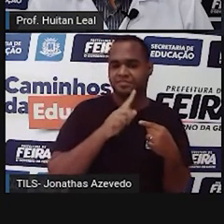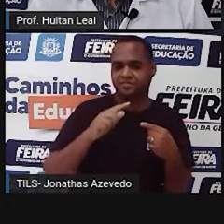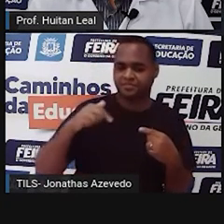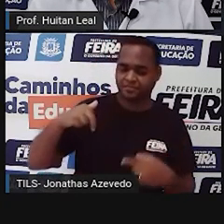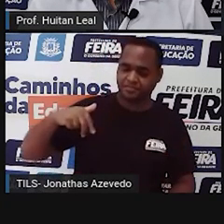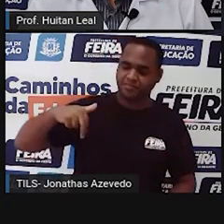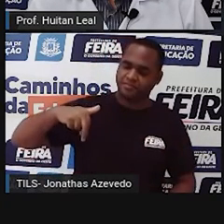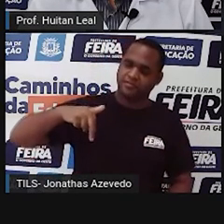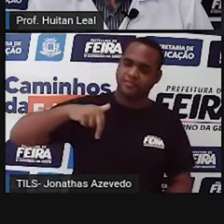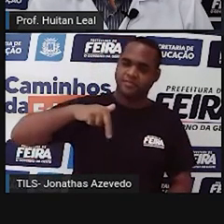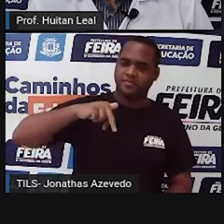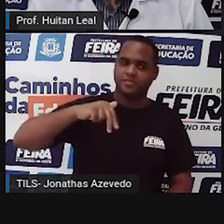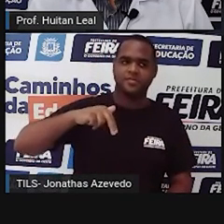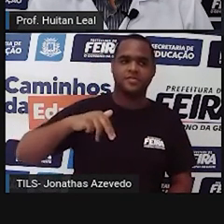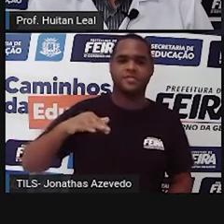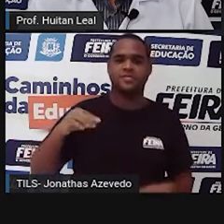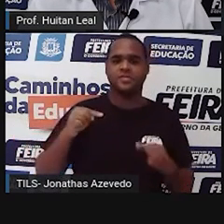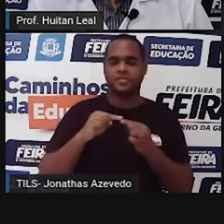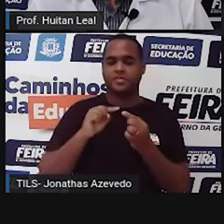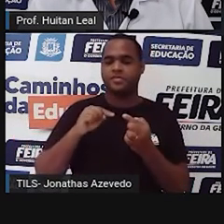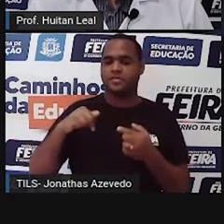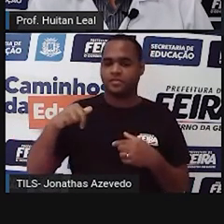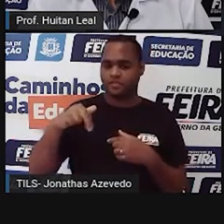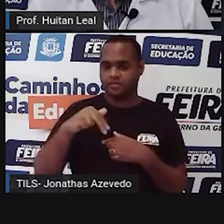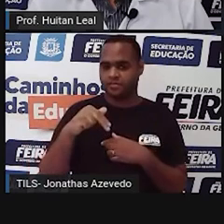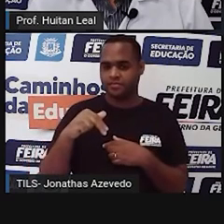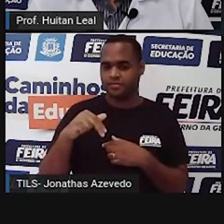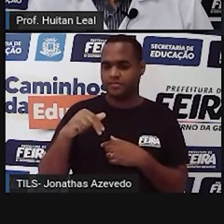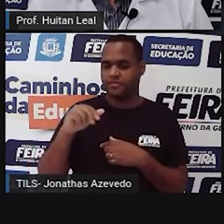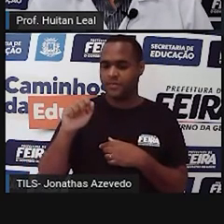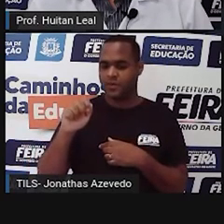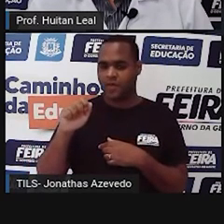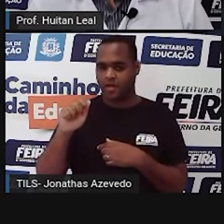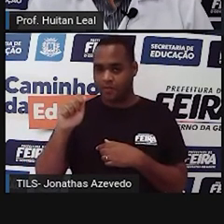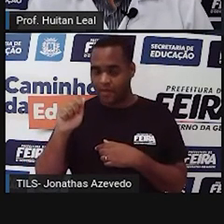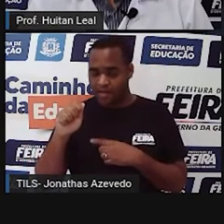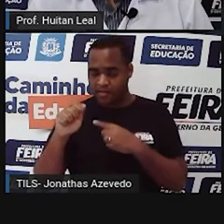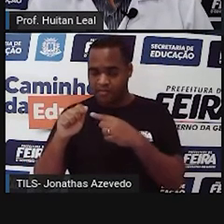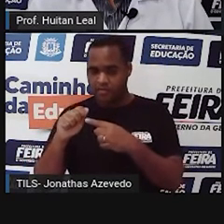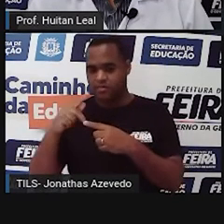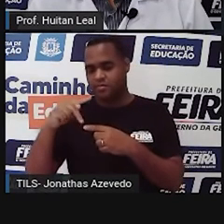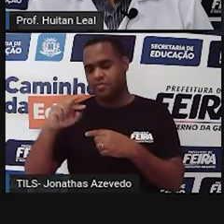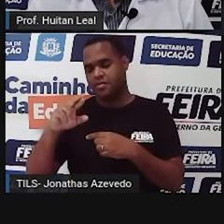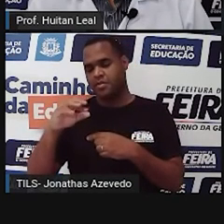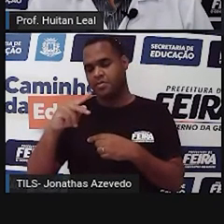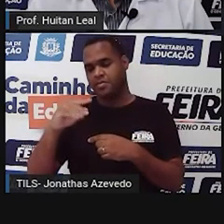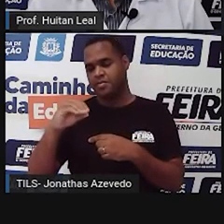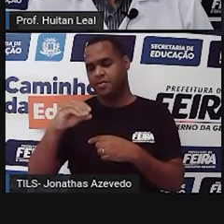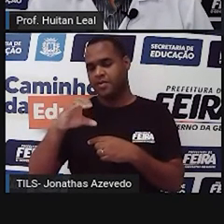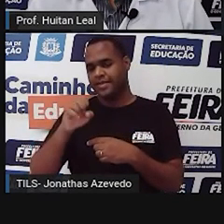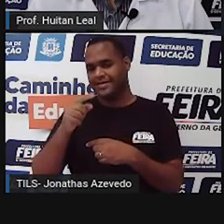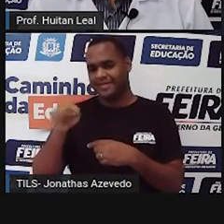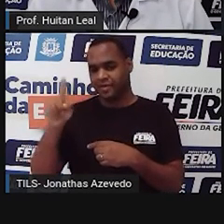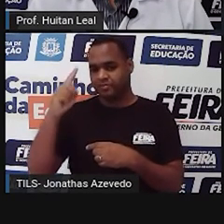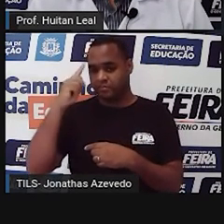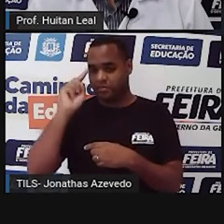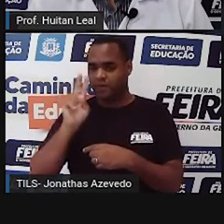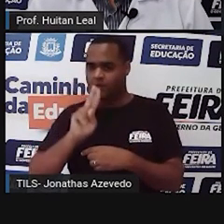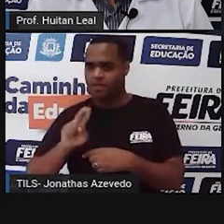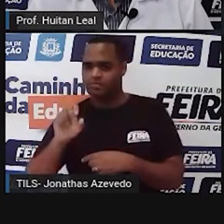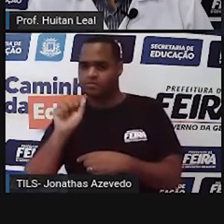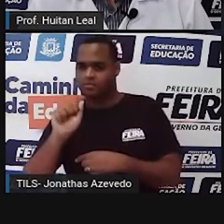Nesse caso, isso vai ocorrer quando o A é uma preposição. Verbo no infinitivo. Aí você vai utilizar o A.